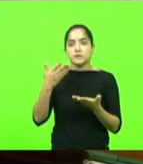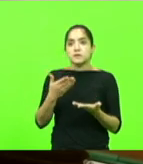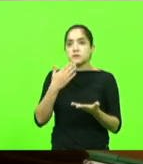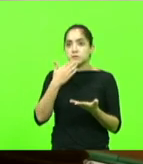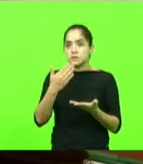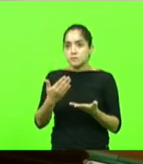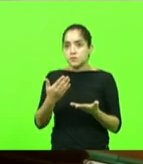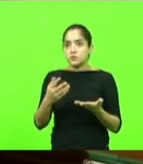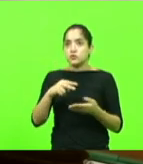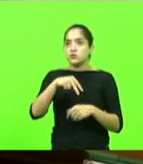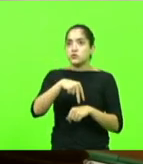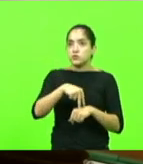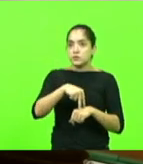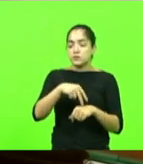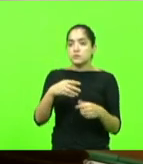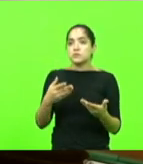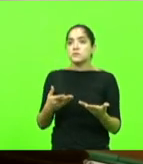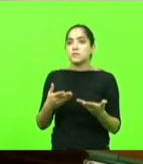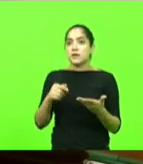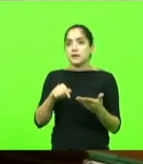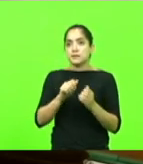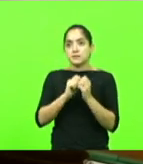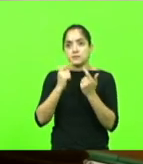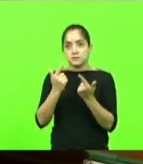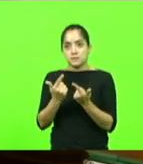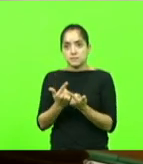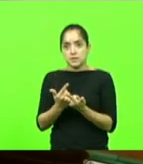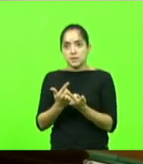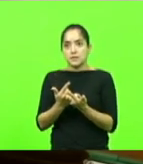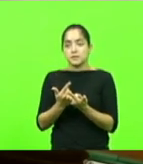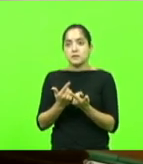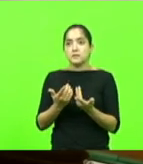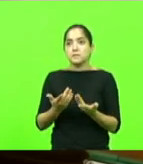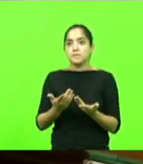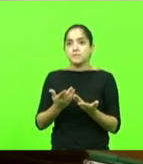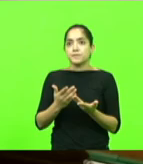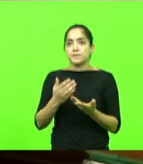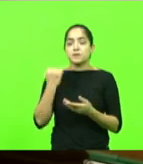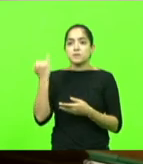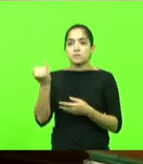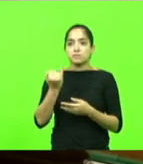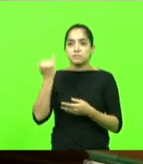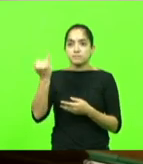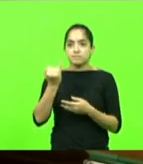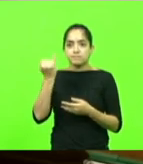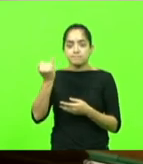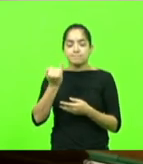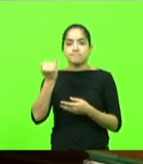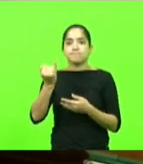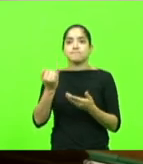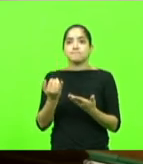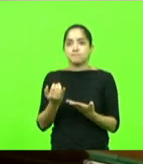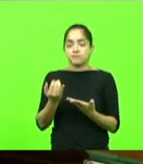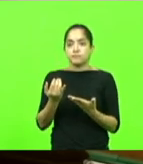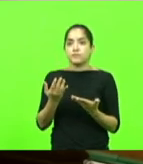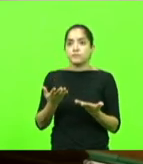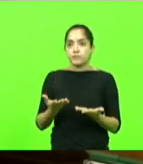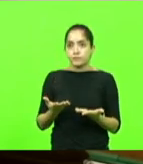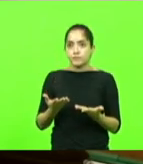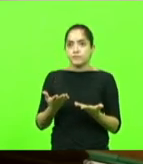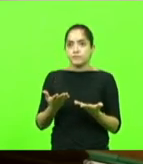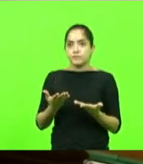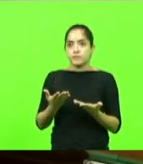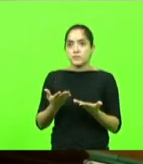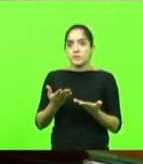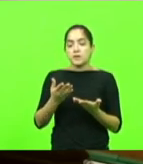tribuna, da nossa assembleia, em algo tão importante, tão significativo que é a nossa